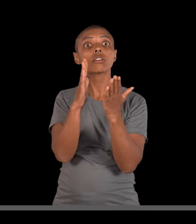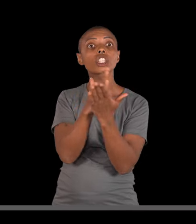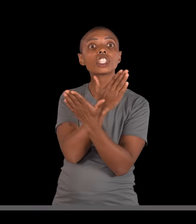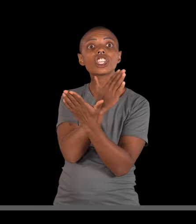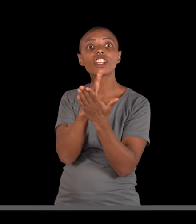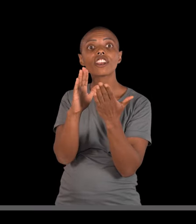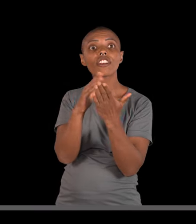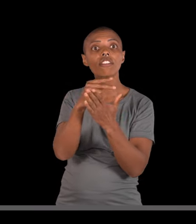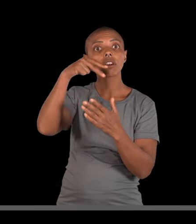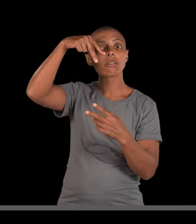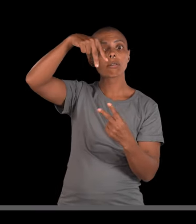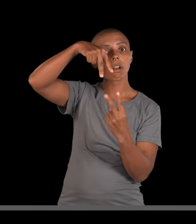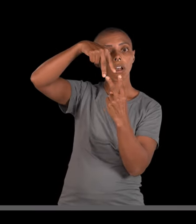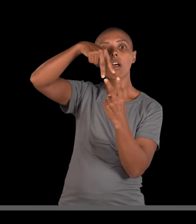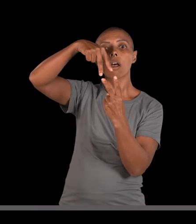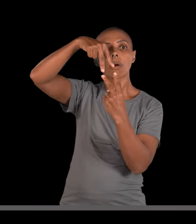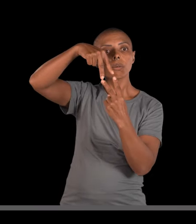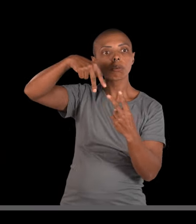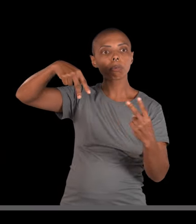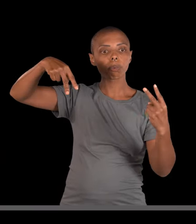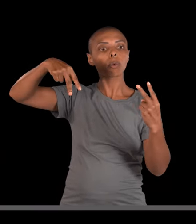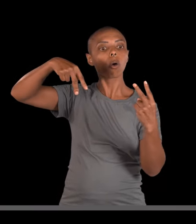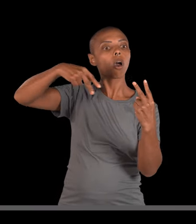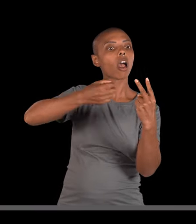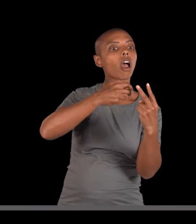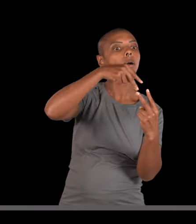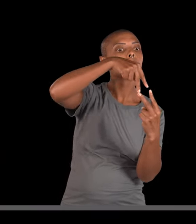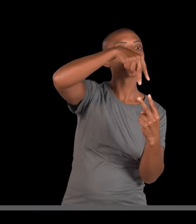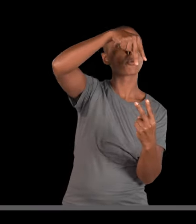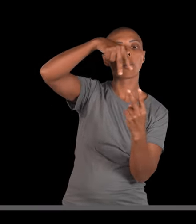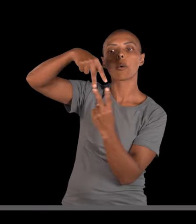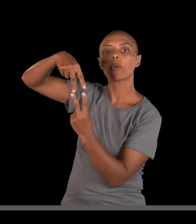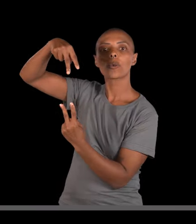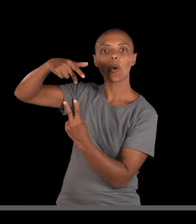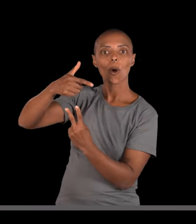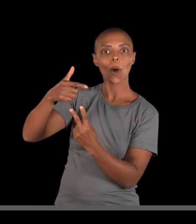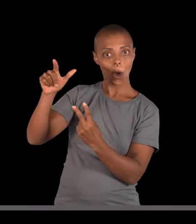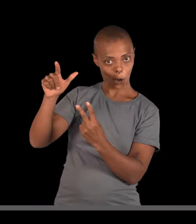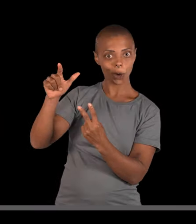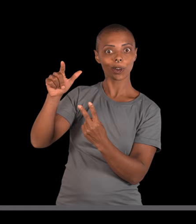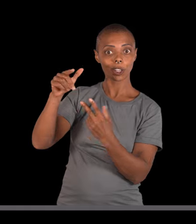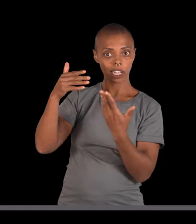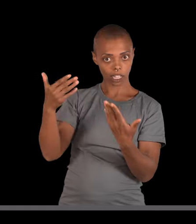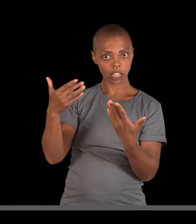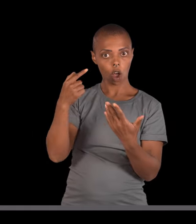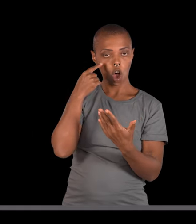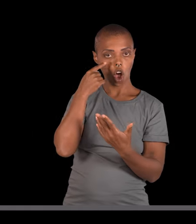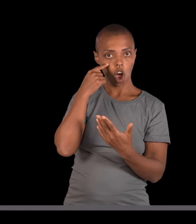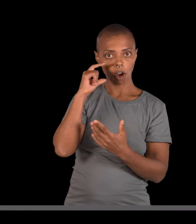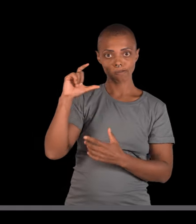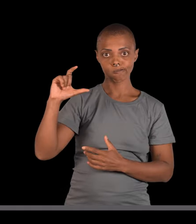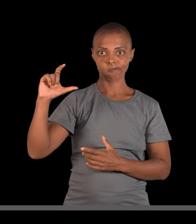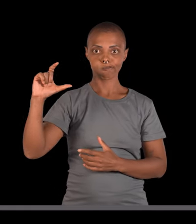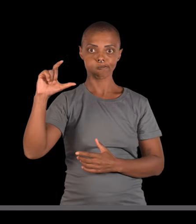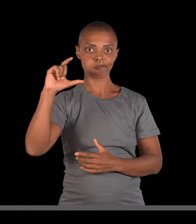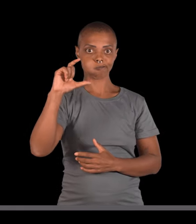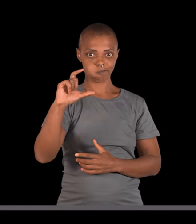a anáfase 1 da meiose, que é quando formam os gametas e os alelos são separados. Separe os alelos, ó,